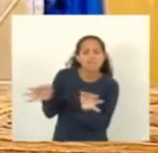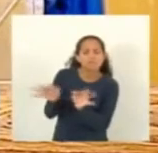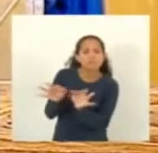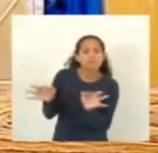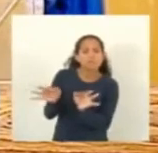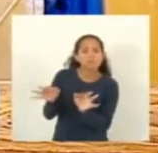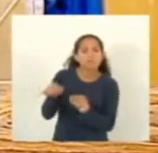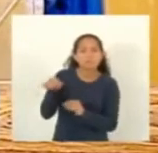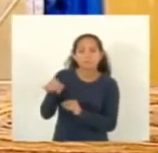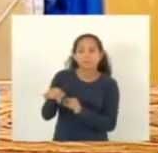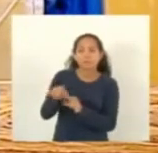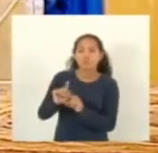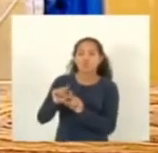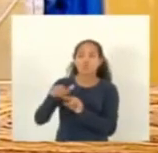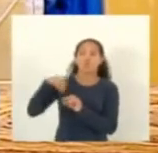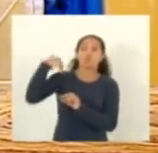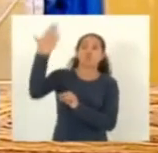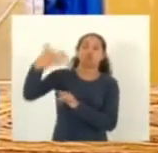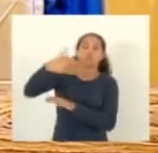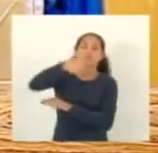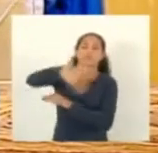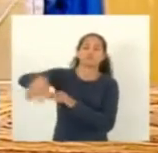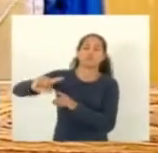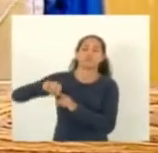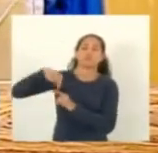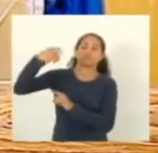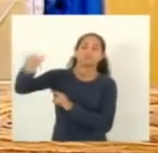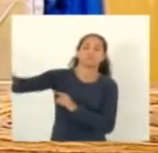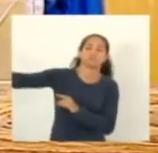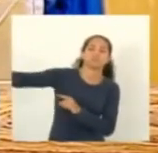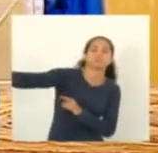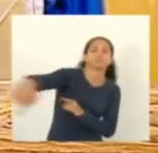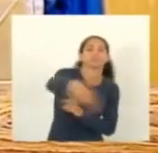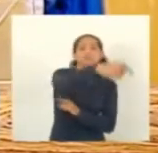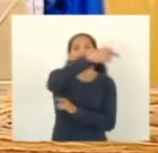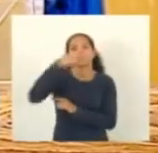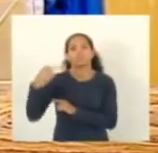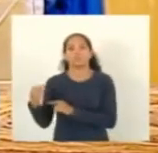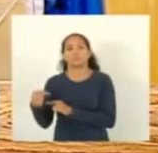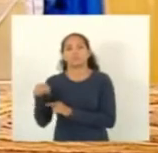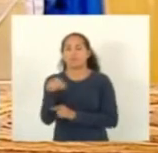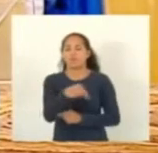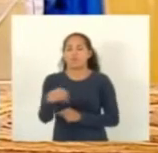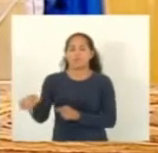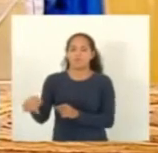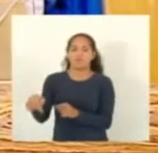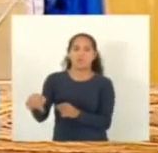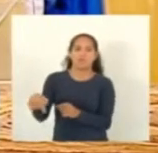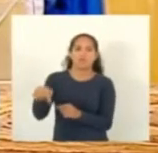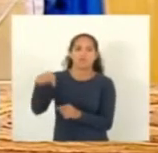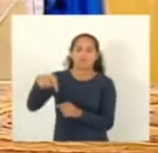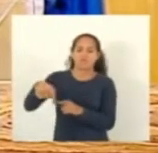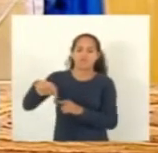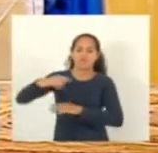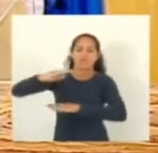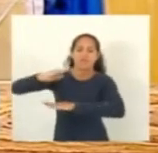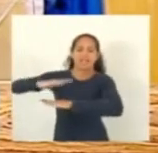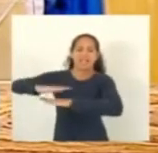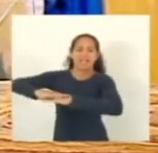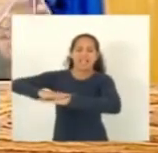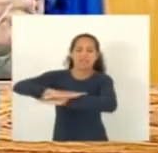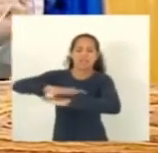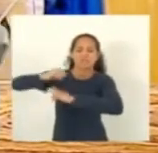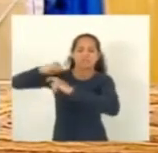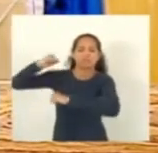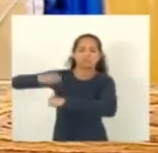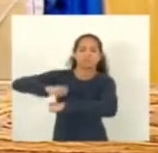rede de esgoto passa do outro lado da rua e essa rua, deputado Dari, às vezes está com bloquete, com calçamento ou, às vezes,